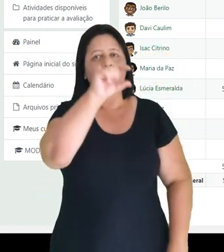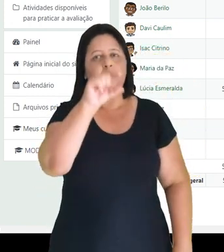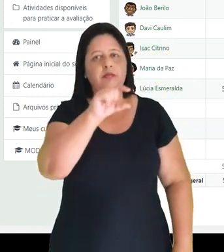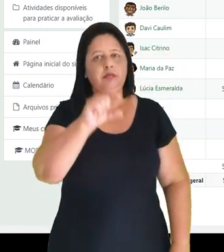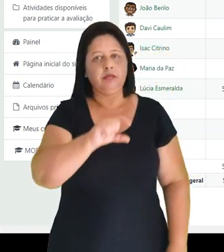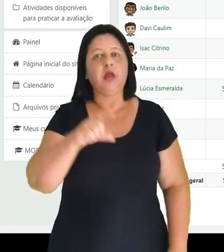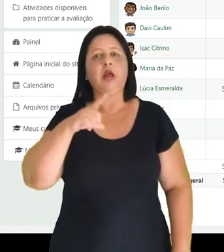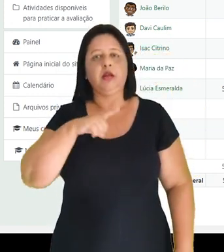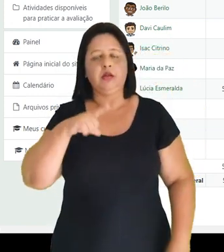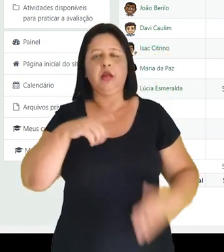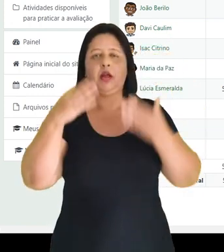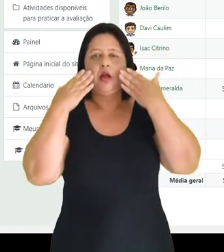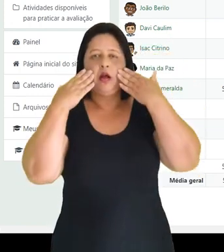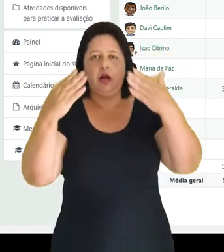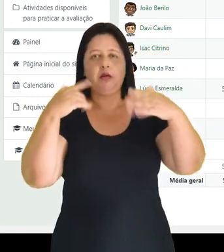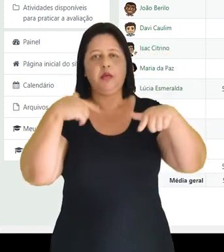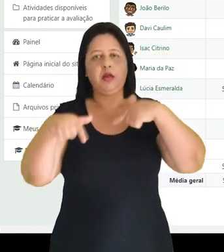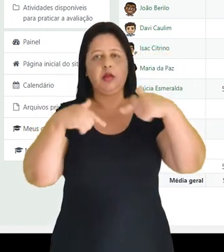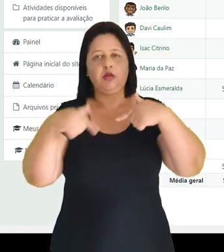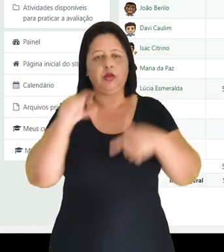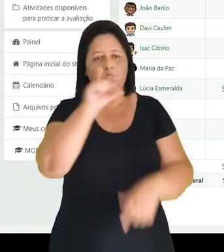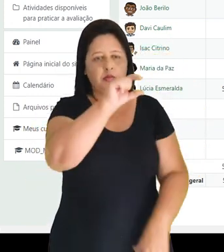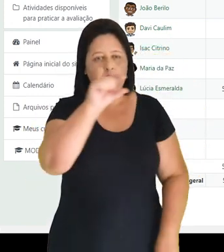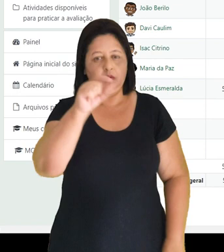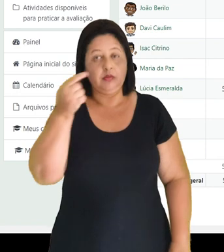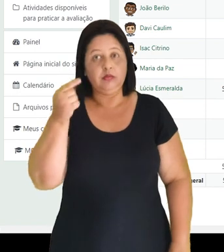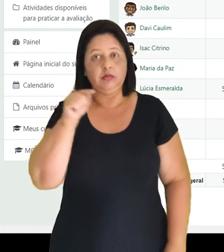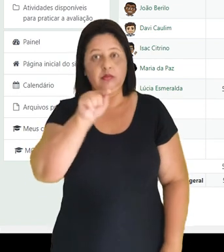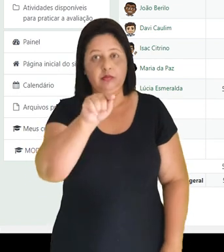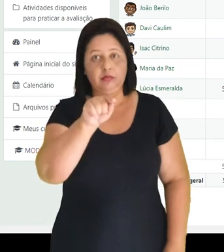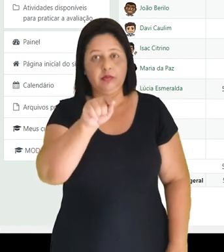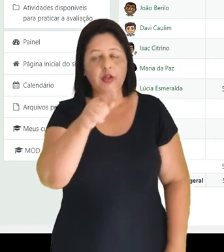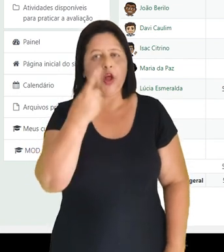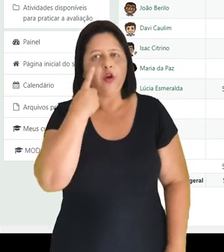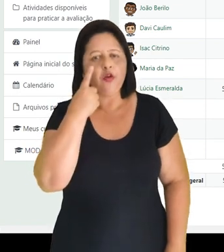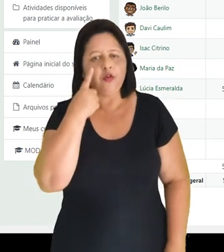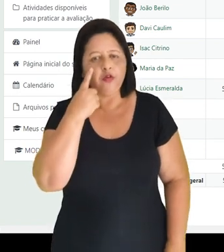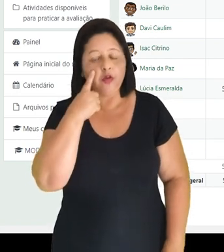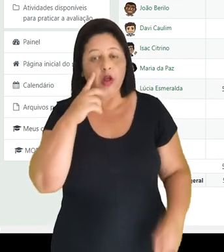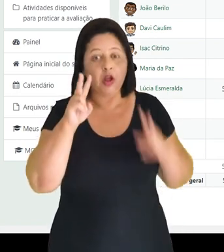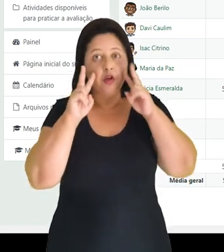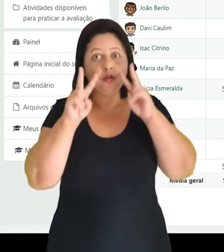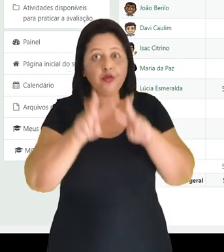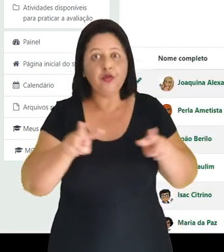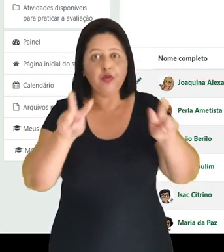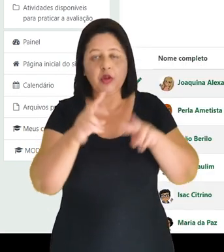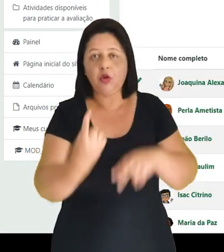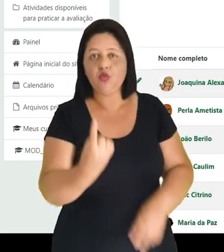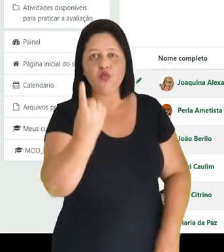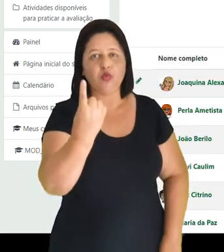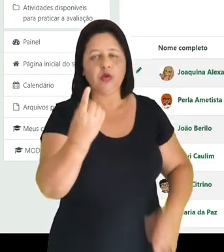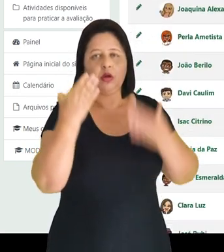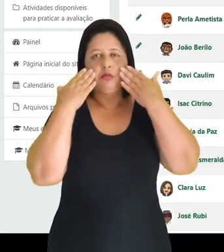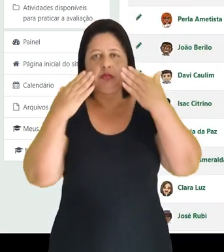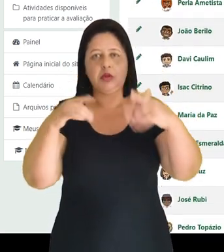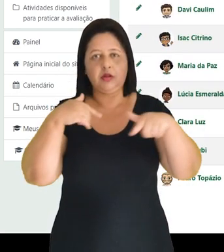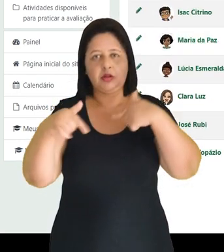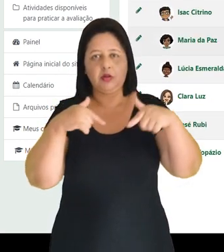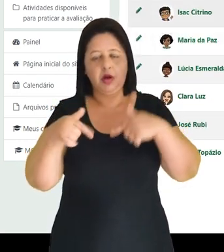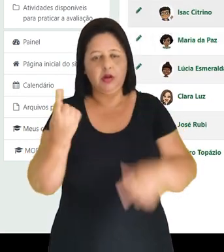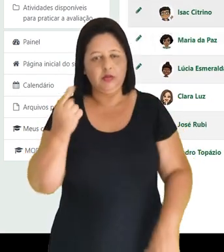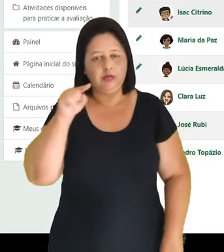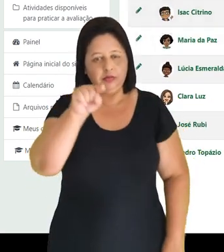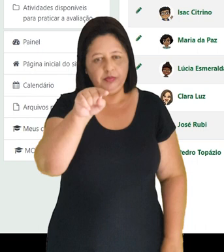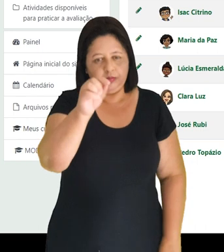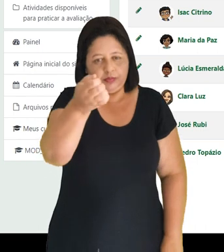apresentação de trabalho. clico aqui e veja que diz visão única para apresentação de trabalho. Então, vou clicar aqui